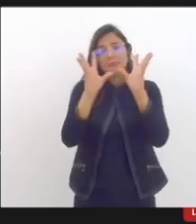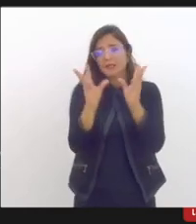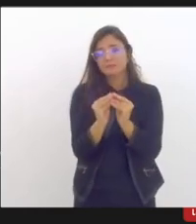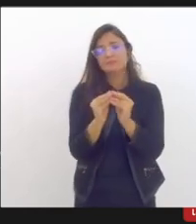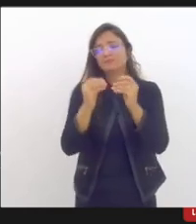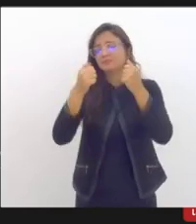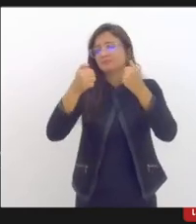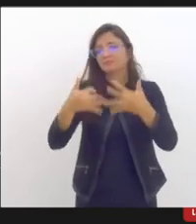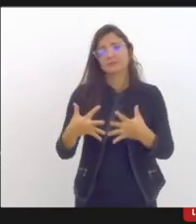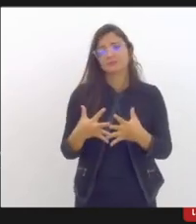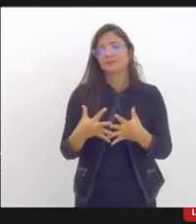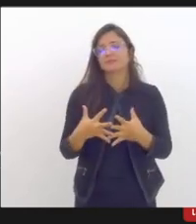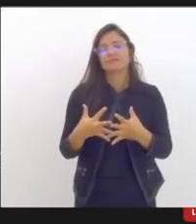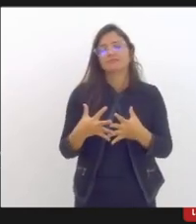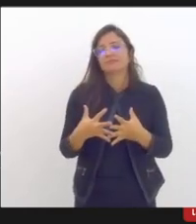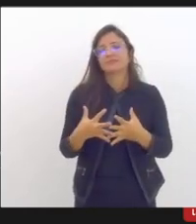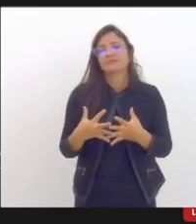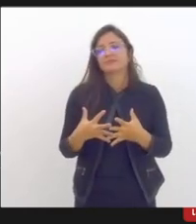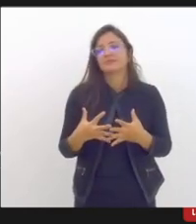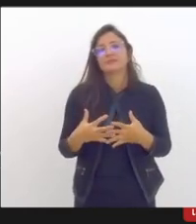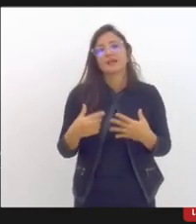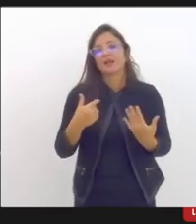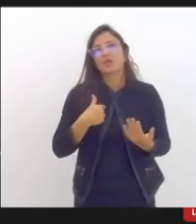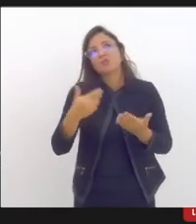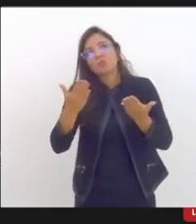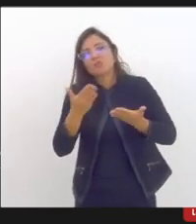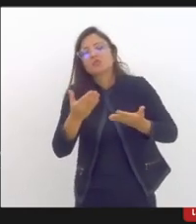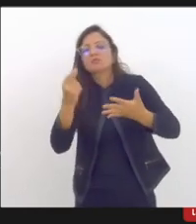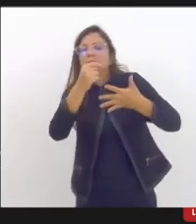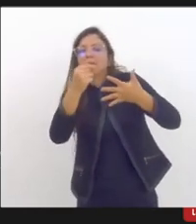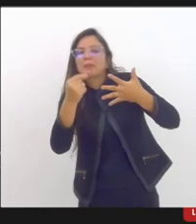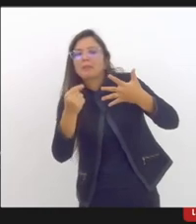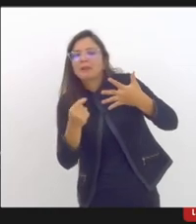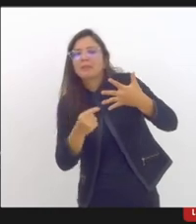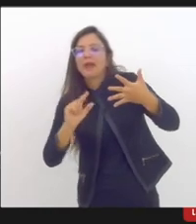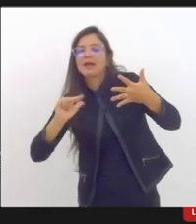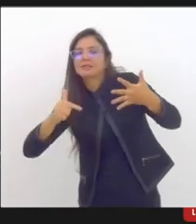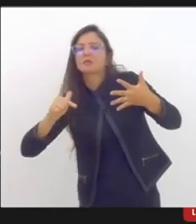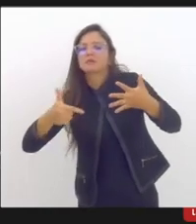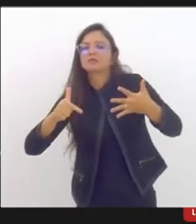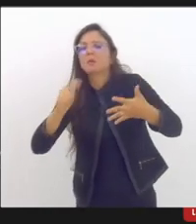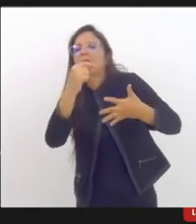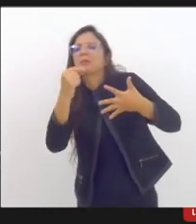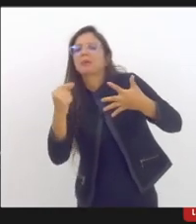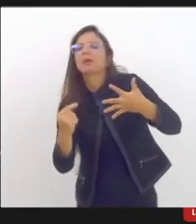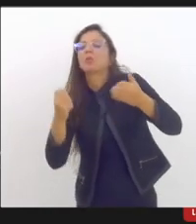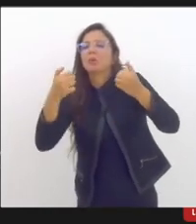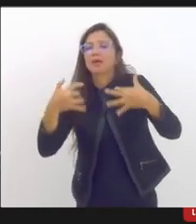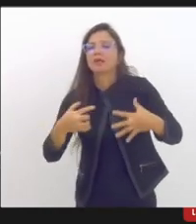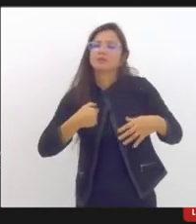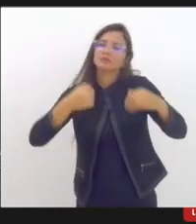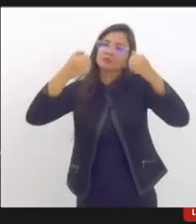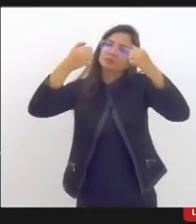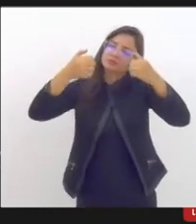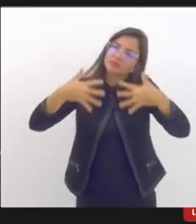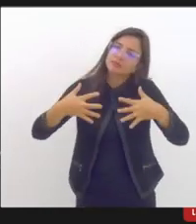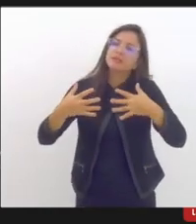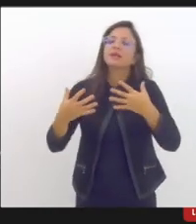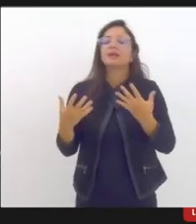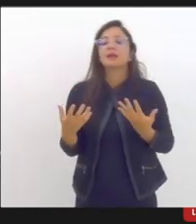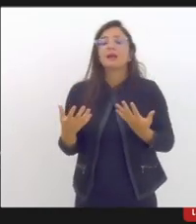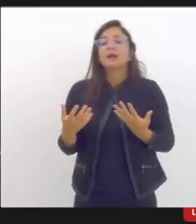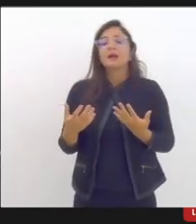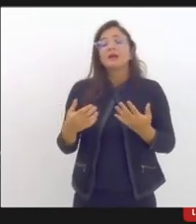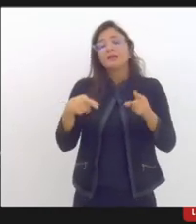de forma resumida, eu trouxe aqui para vocês um pouco das nossas ações na perspectiva de promoção à saúde